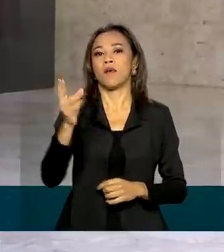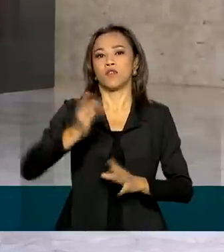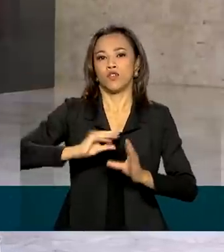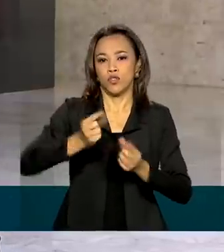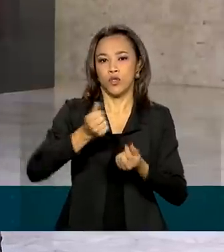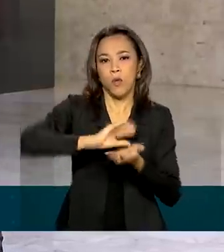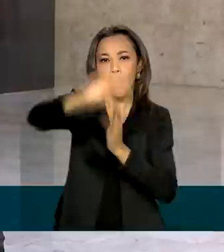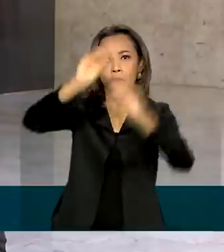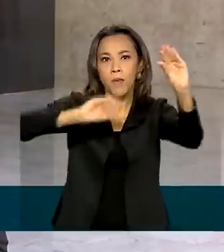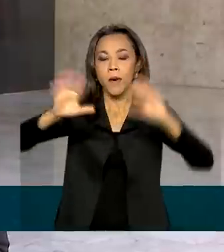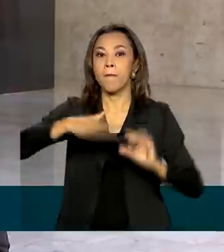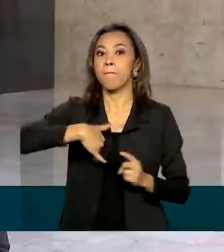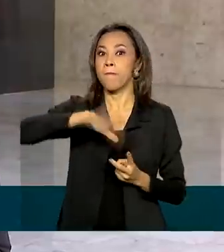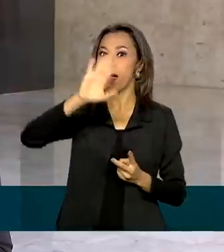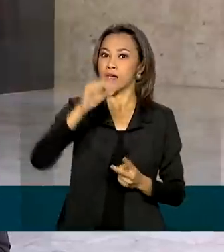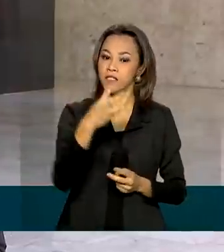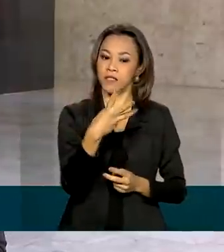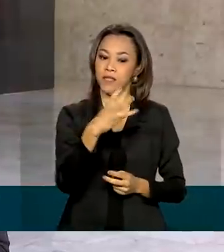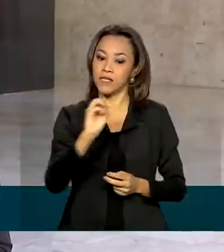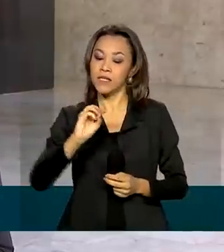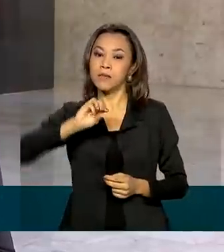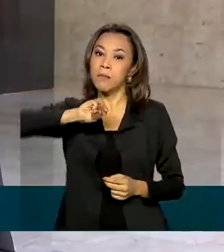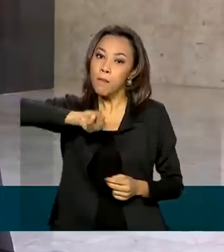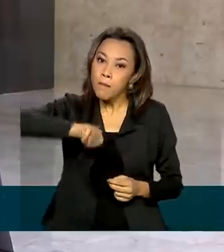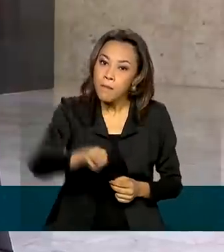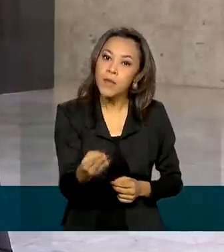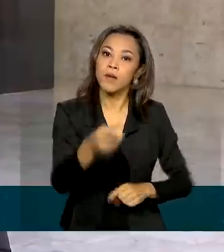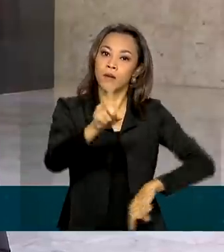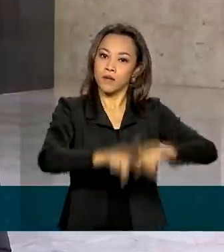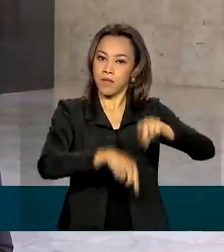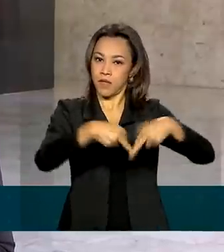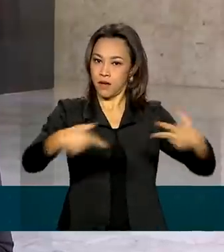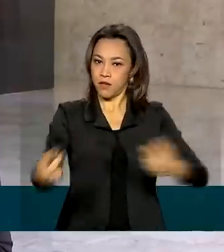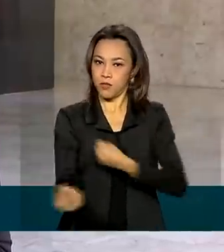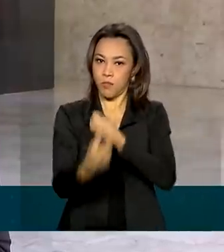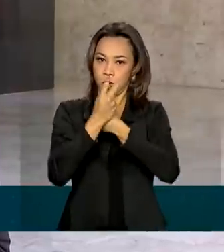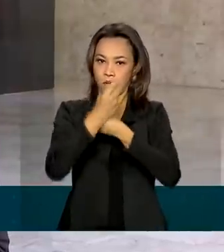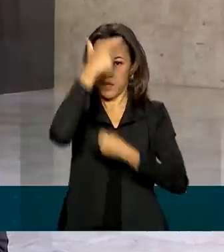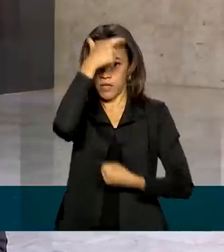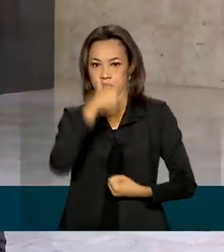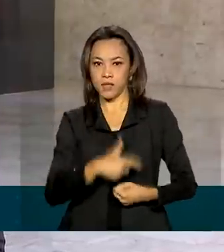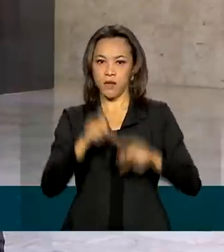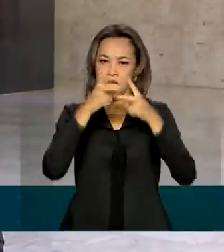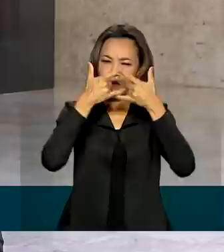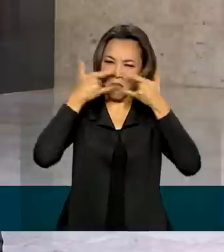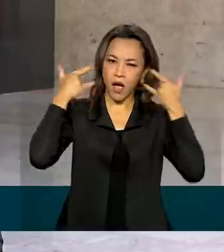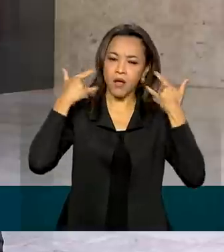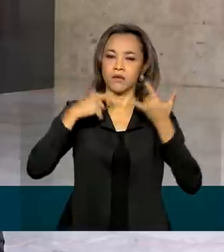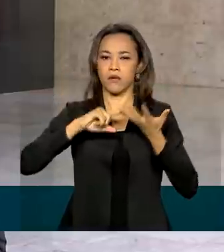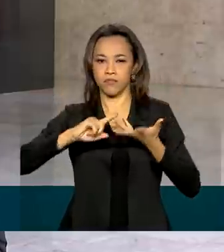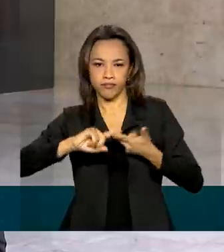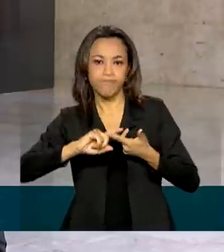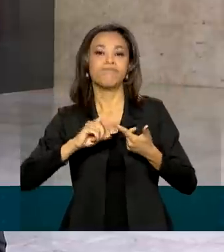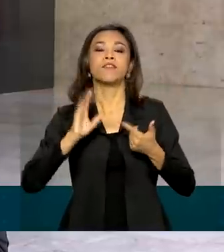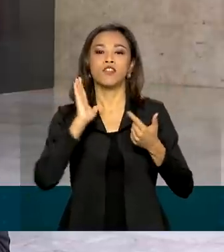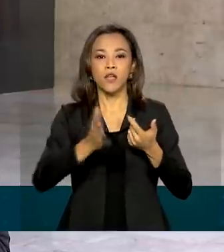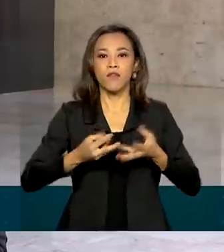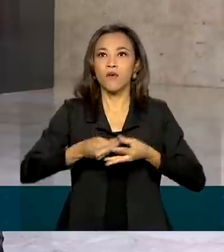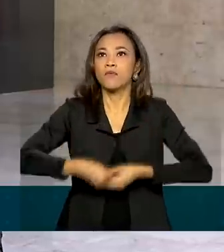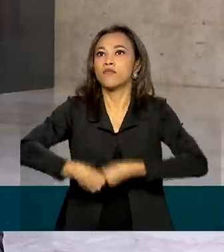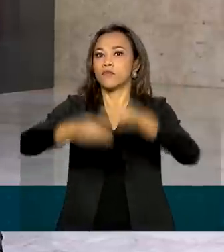Mais de 300 milhões de equipamentos de proteção individual já foram entregues para